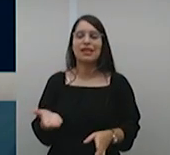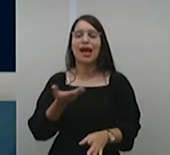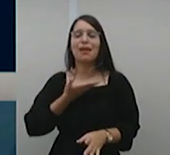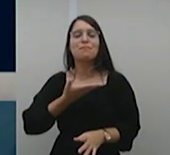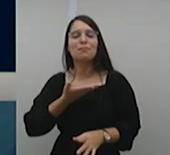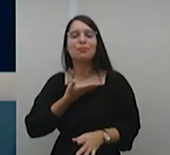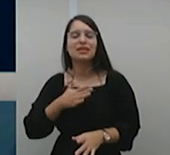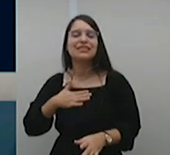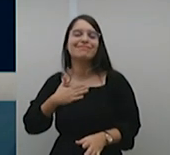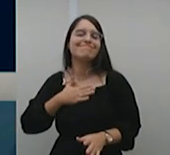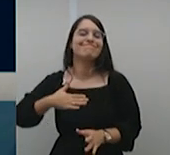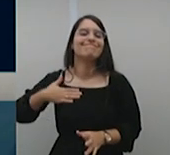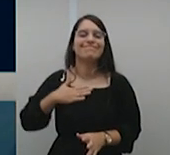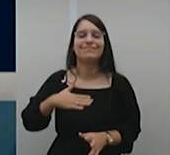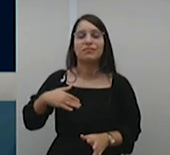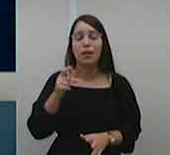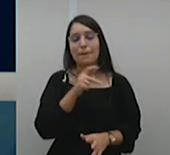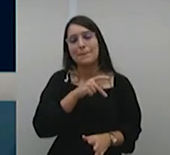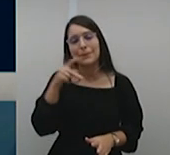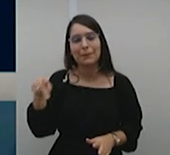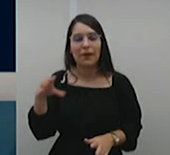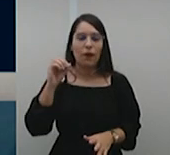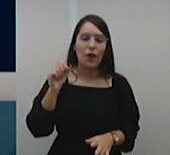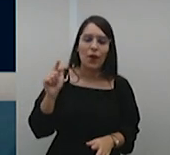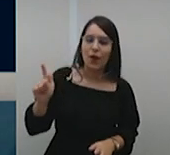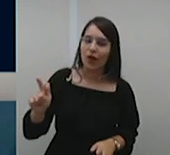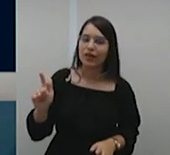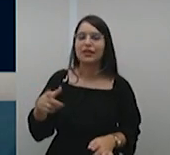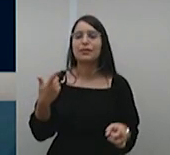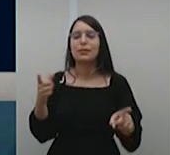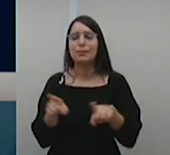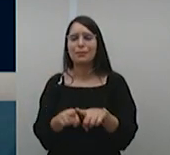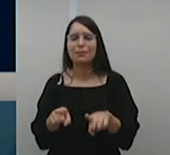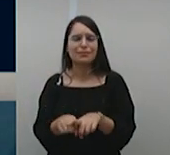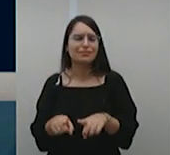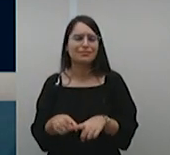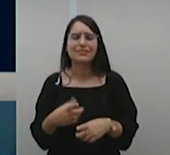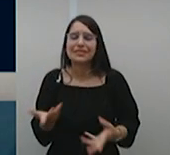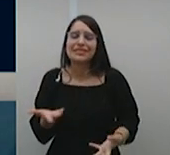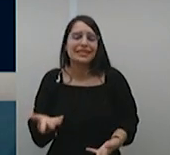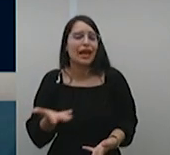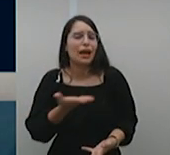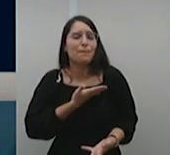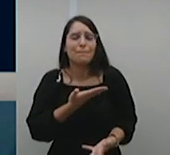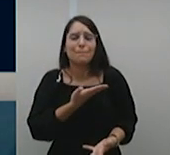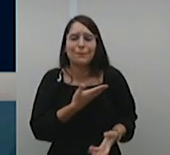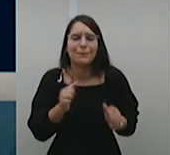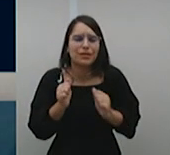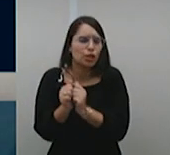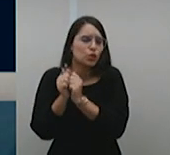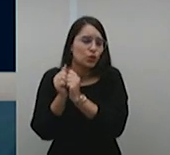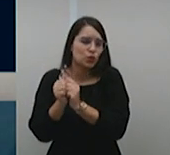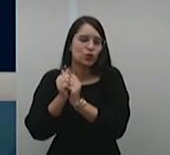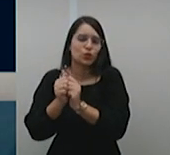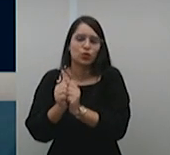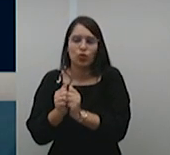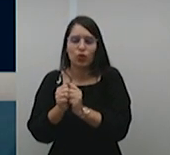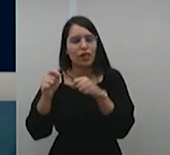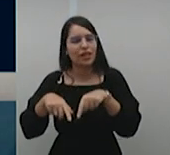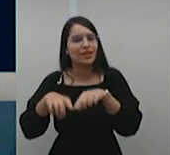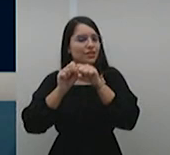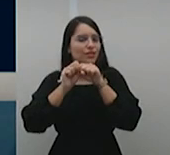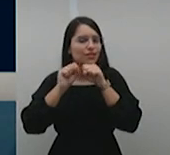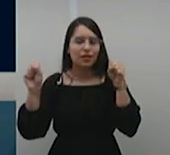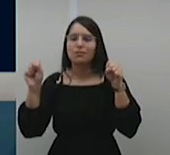amigo vice-presidente, ministro Jorge Fernandes, companheiro na administração do Tribunal, pelo sempre valioso e